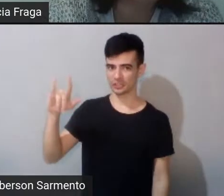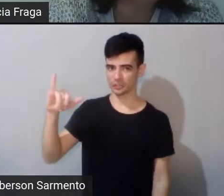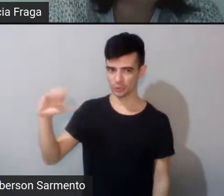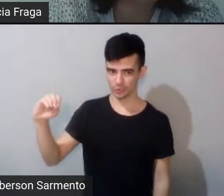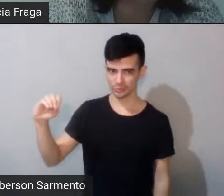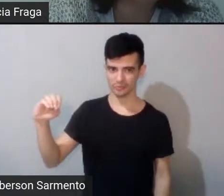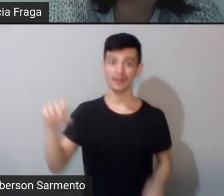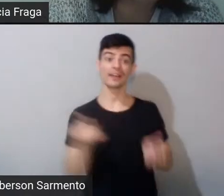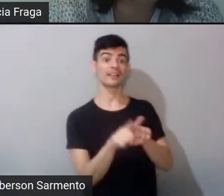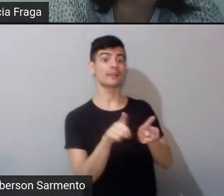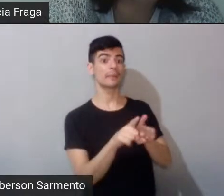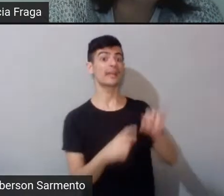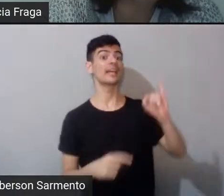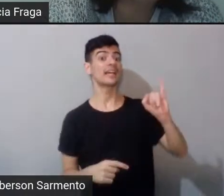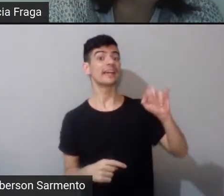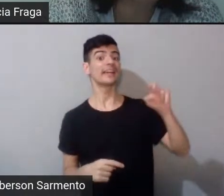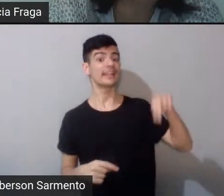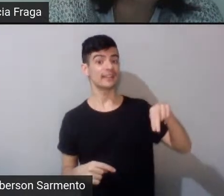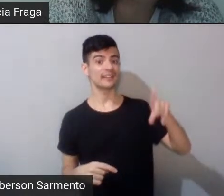Estado-nação